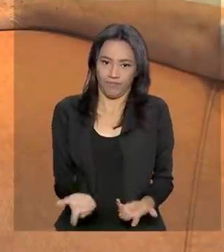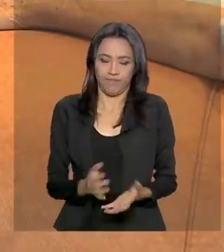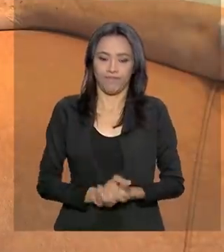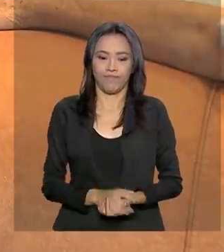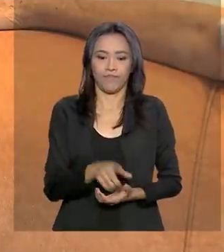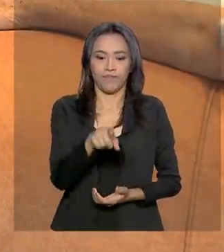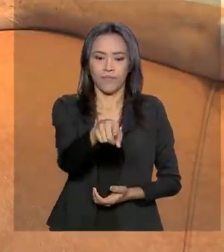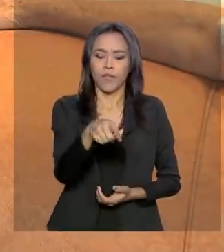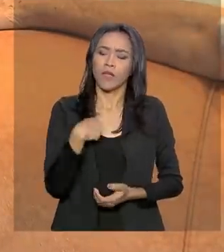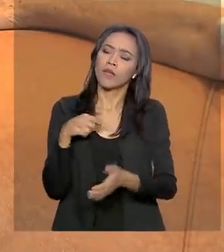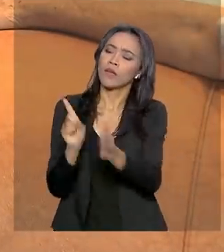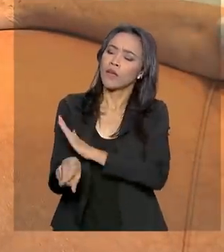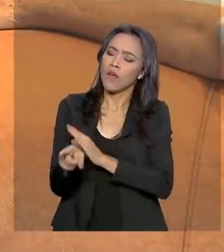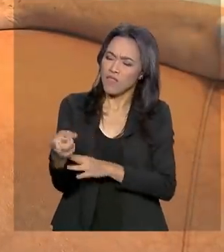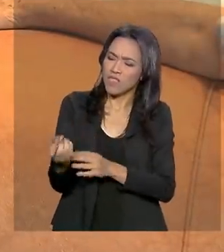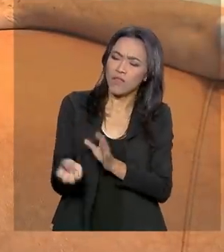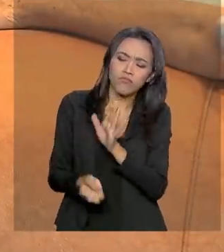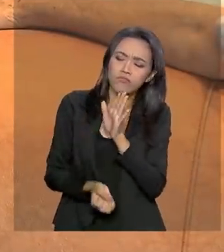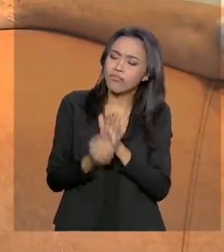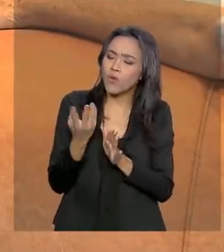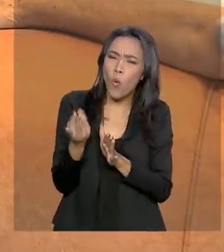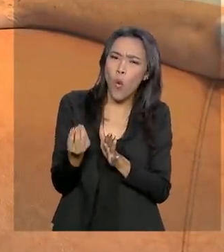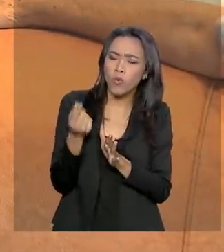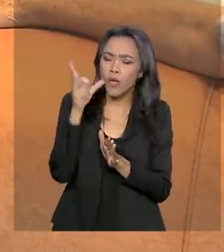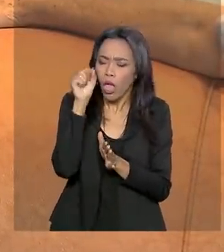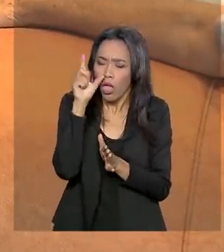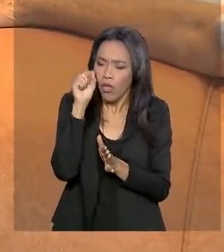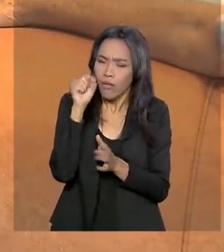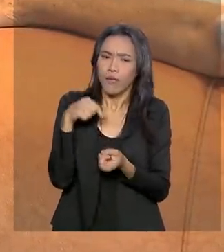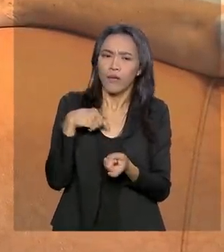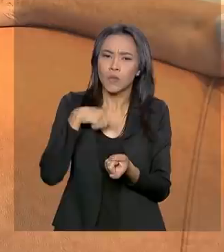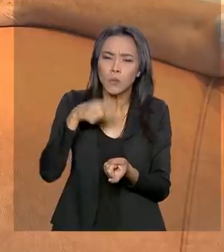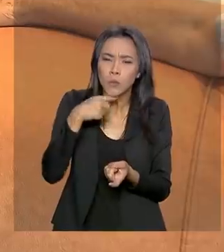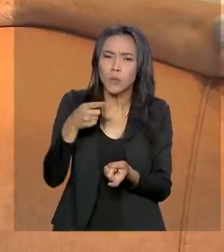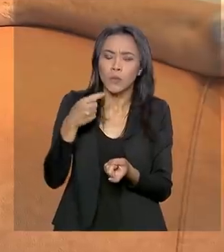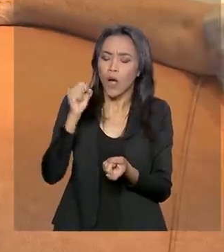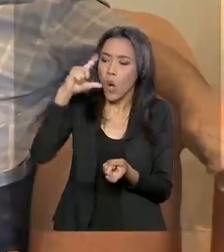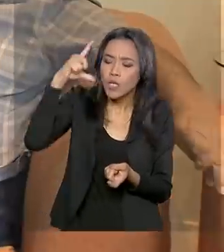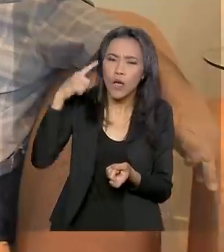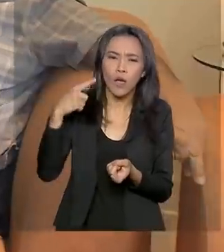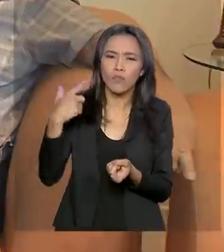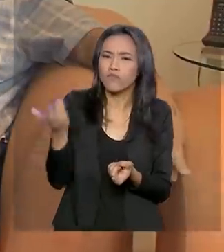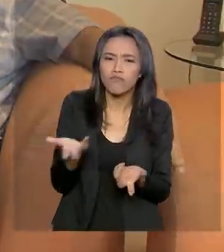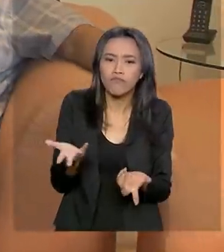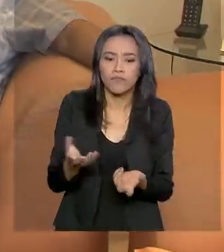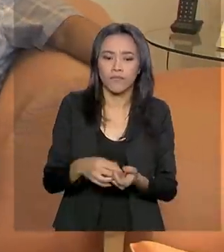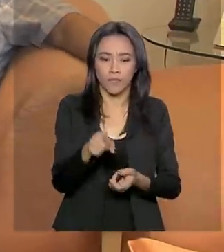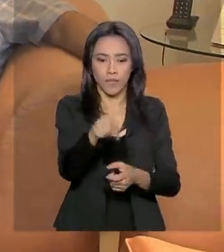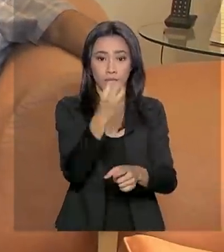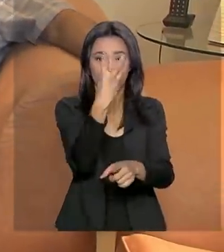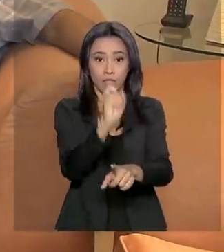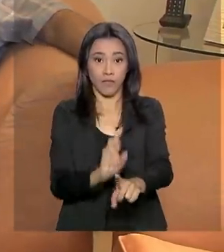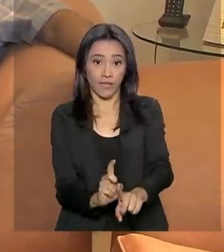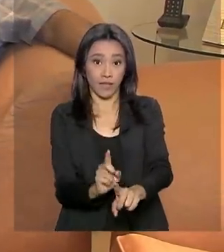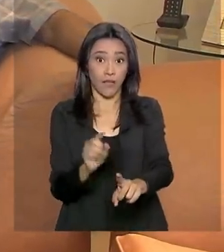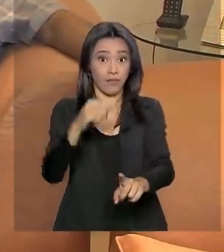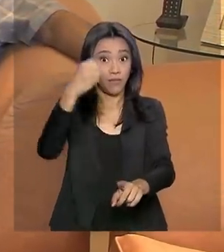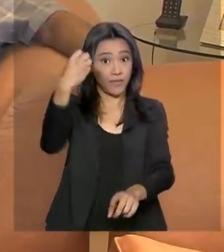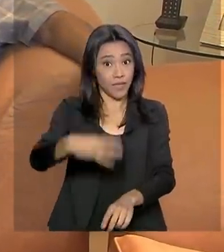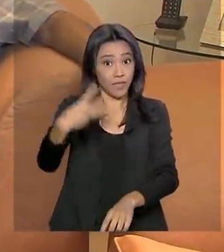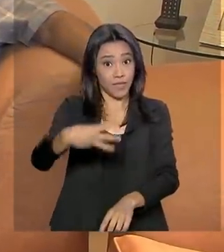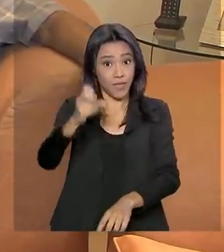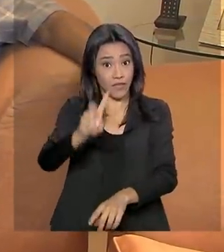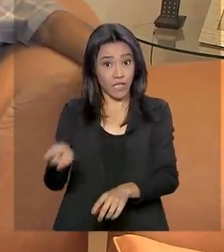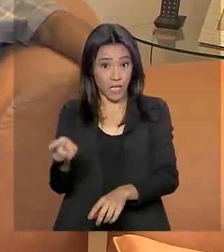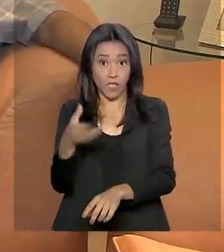Com que frequência o senhor teve problemas com sono, dificuldade para dormir, acordar? Três vezes por semana. É a terceira vez que o